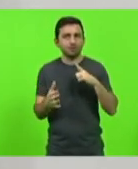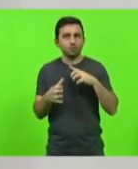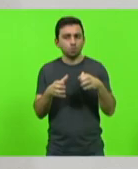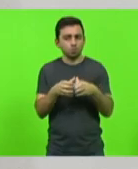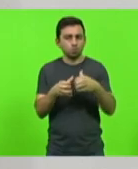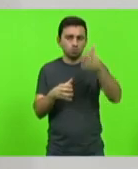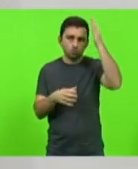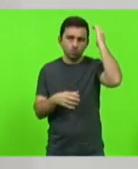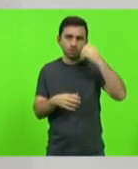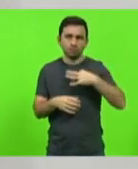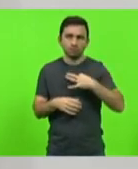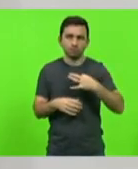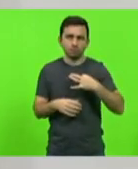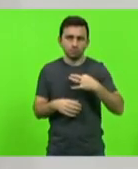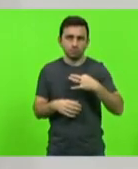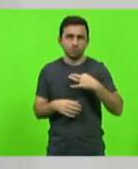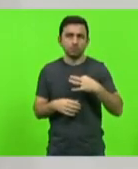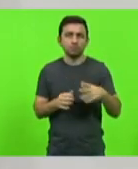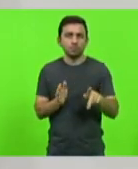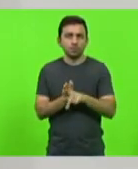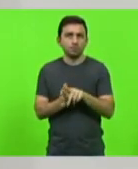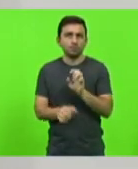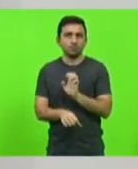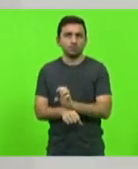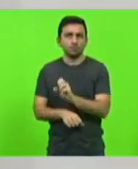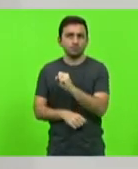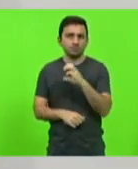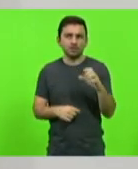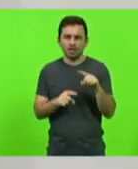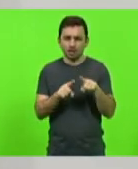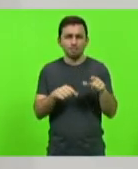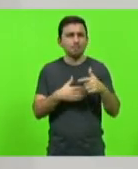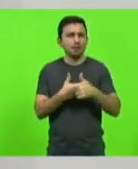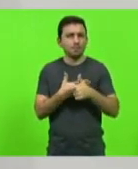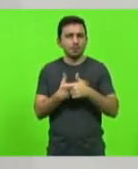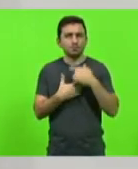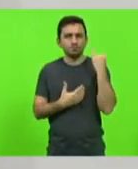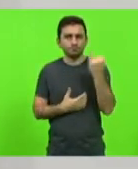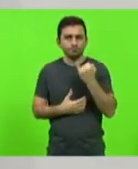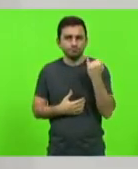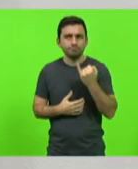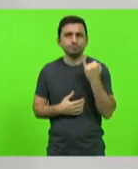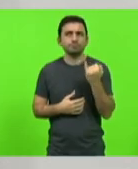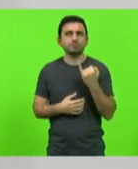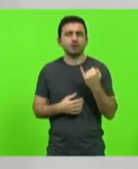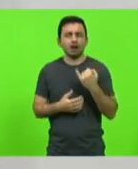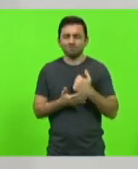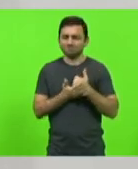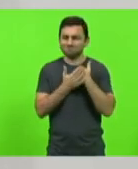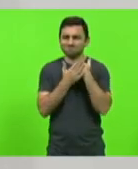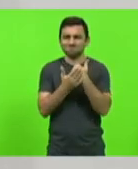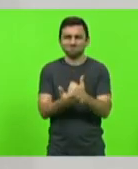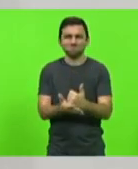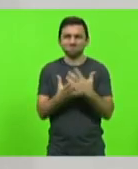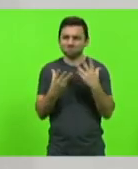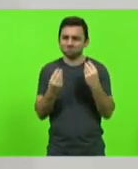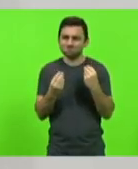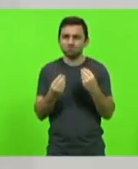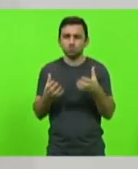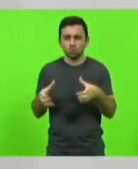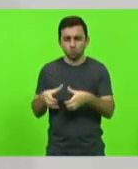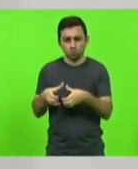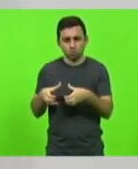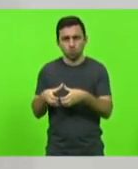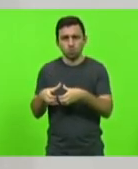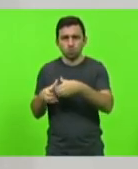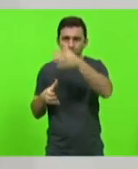bombeiros voluntários no estado de Santa Catarina, pois isso fazem um papel fundamental também auxiliando muito o Corpo de Bombeiros Militar que também